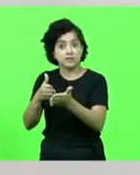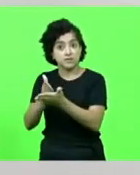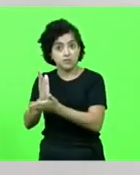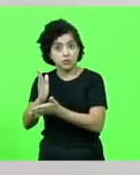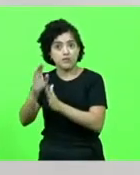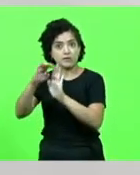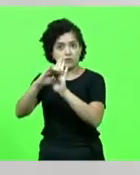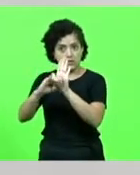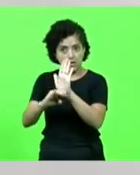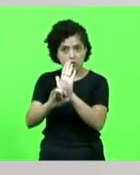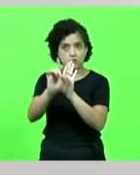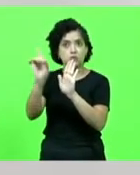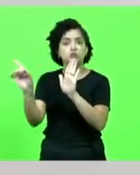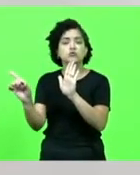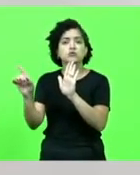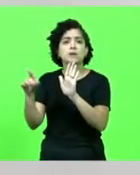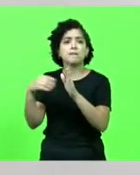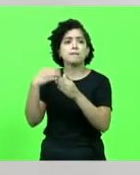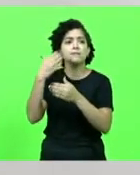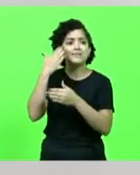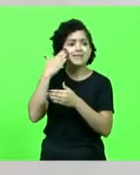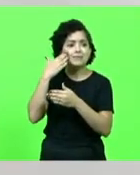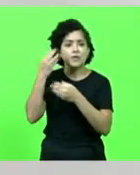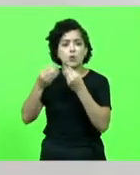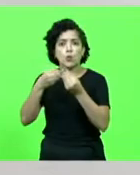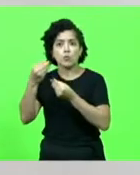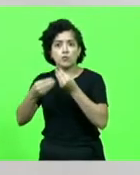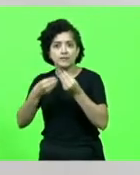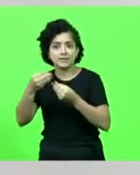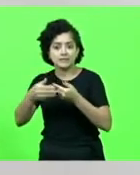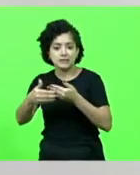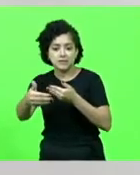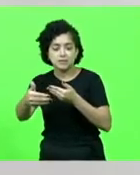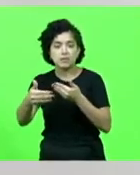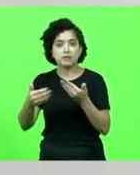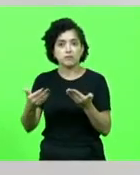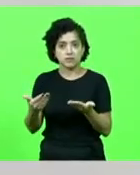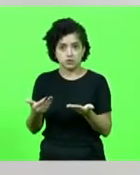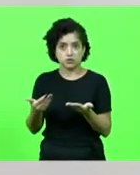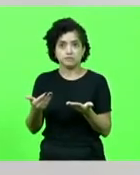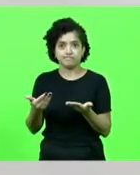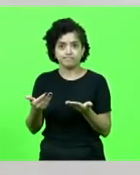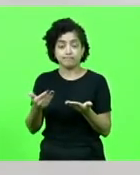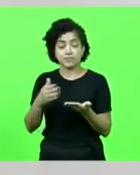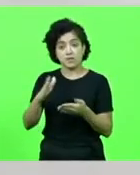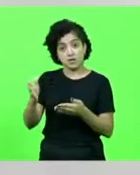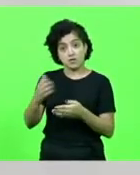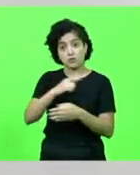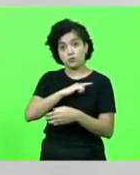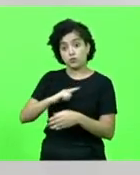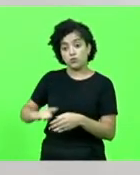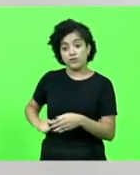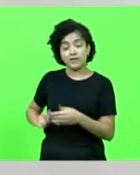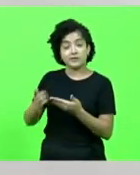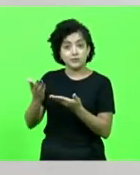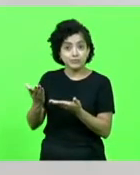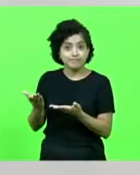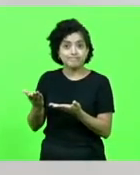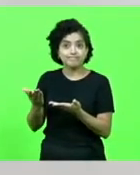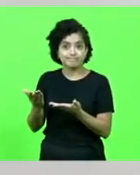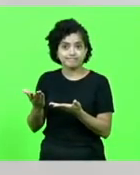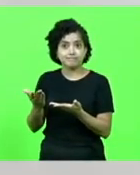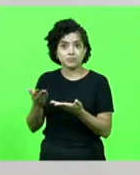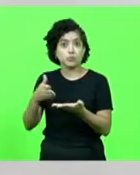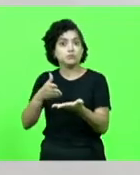para a gente saber como é que vai ser o comportamento do governador com relação a isso, por ter